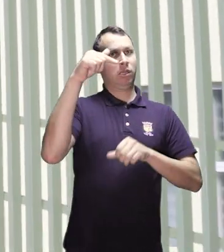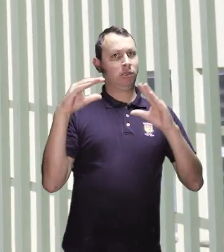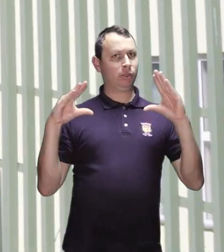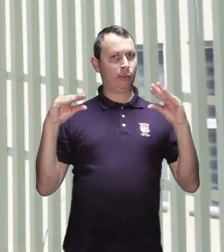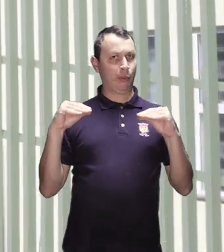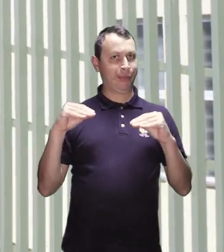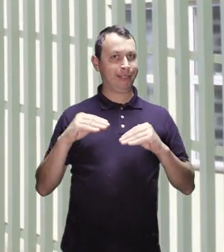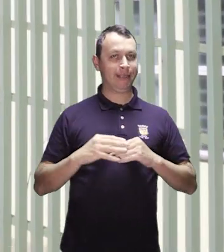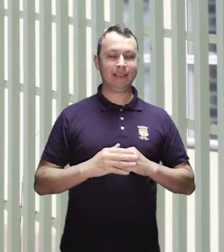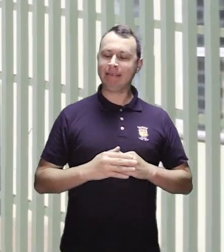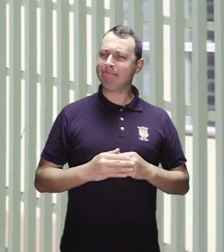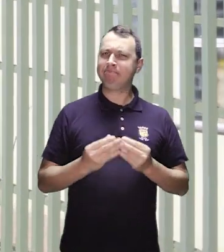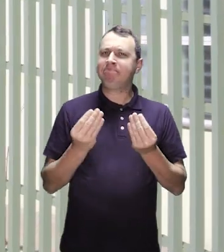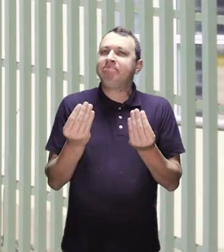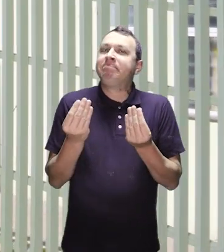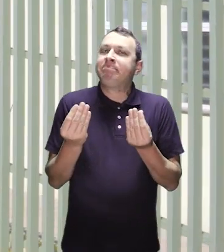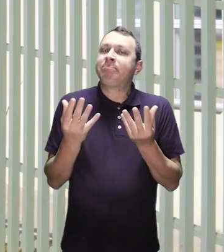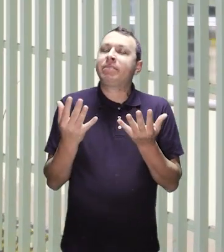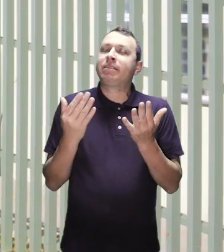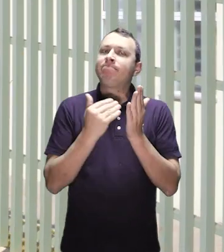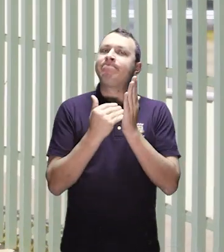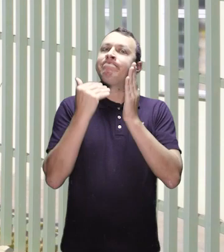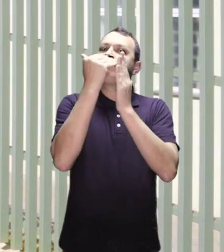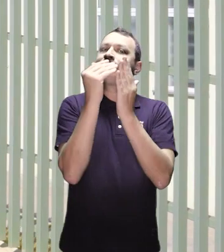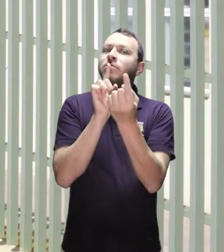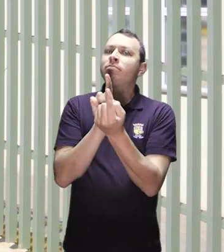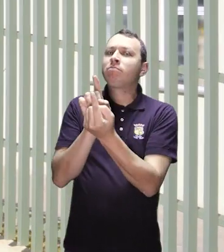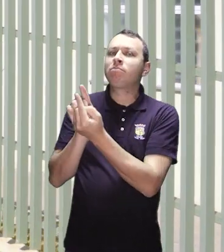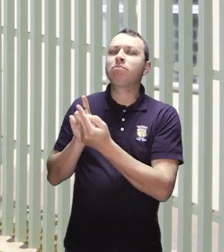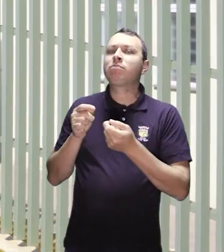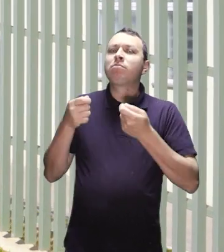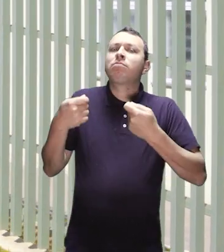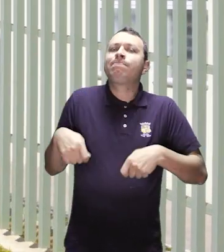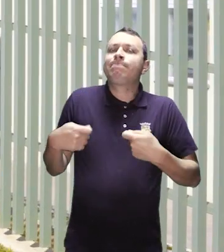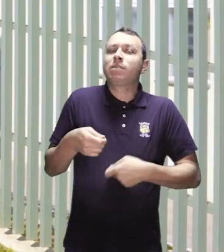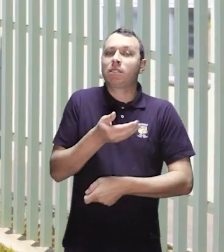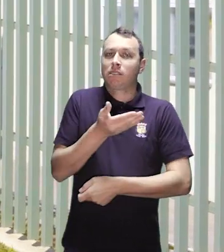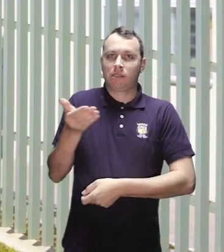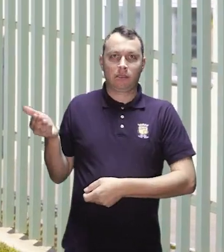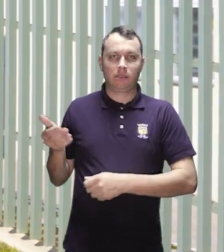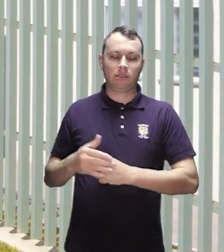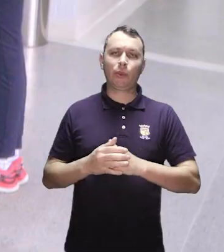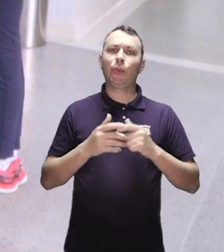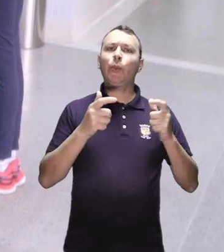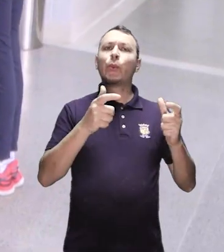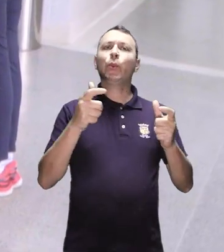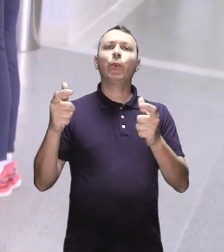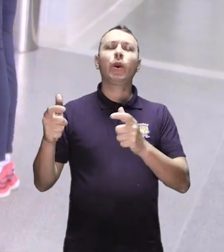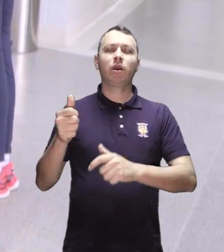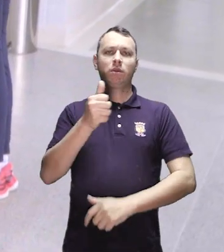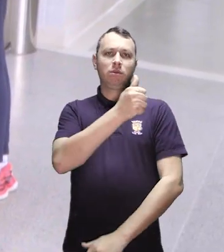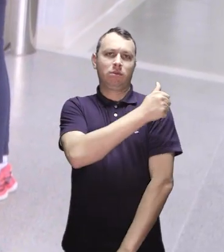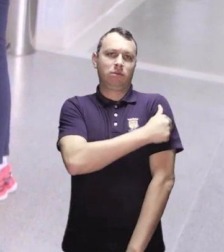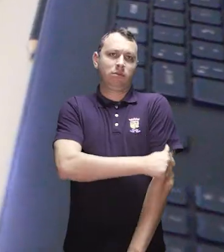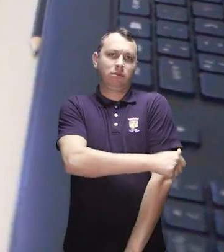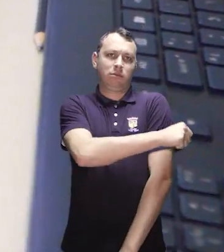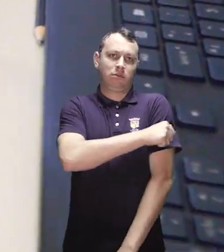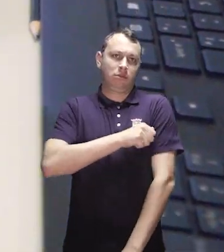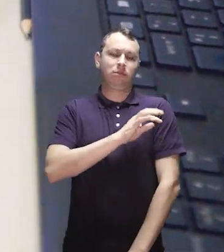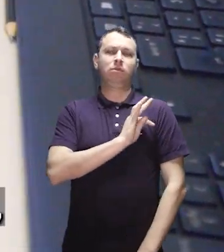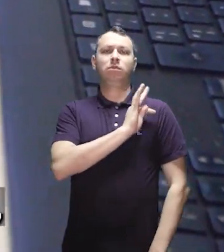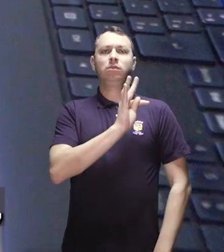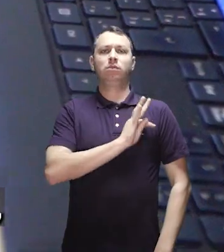horário estendido até as 7 da noite para ampliar o atendimento para a população que precisa. E nesses locais que